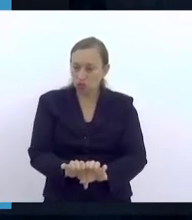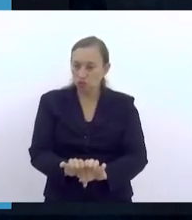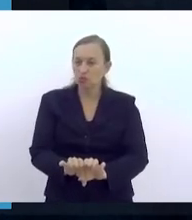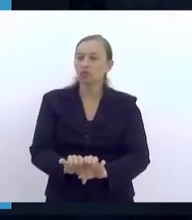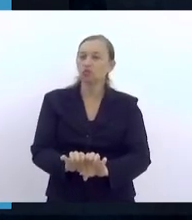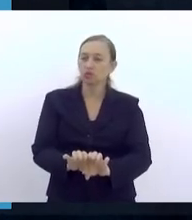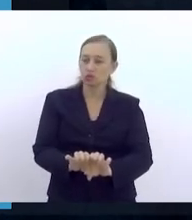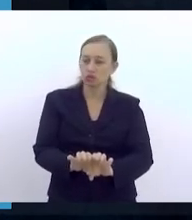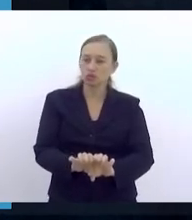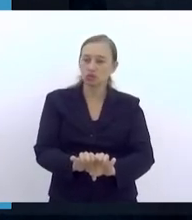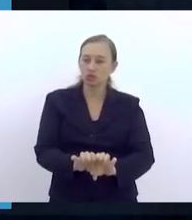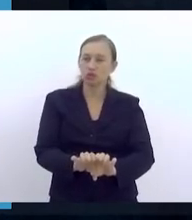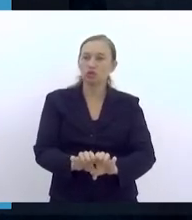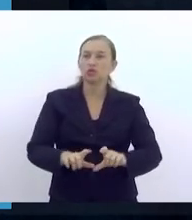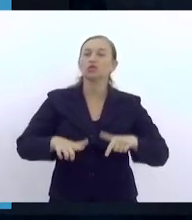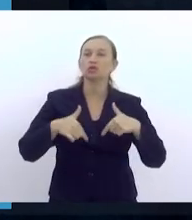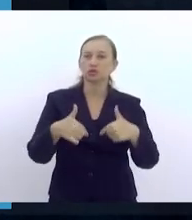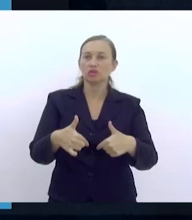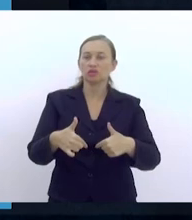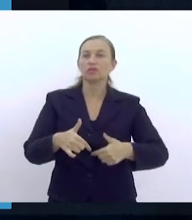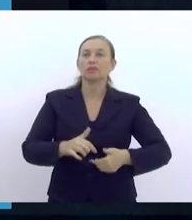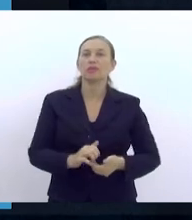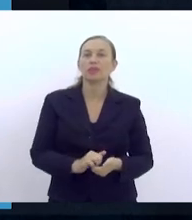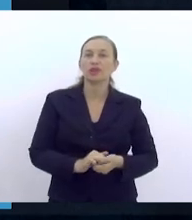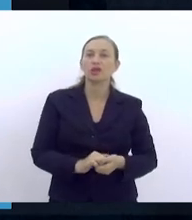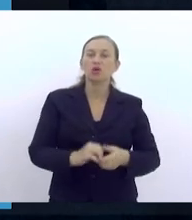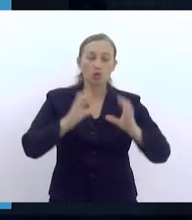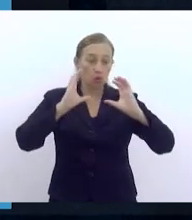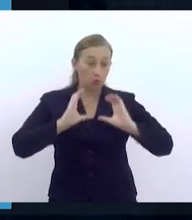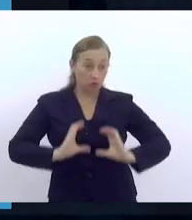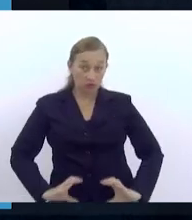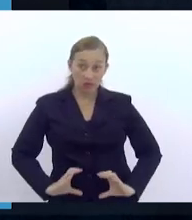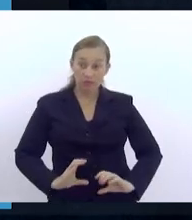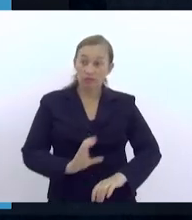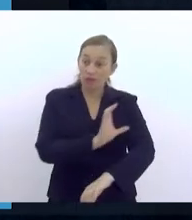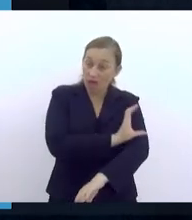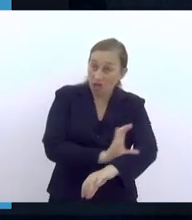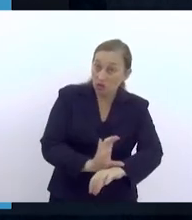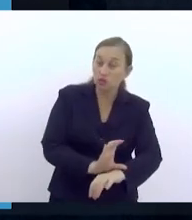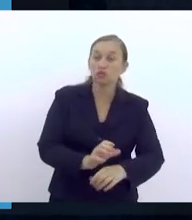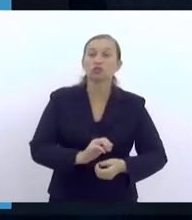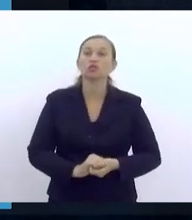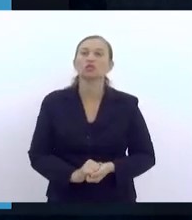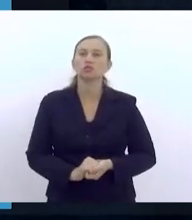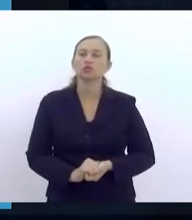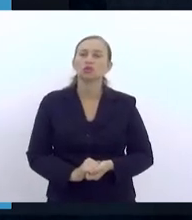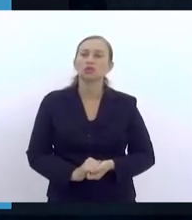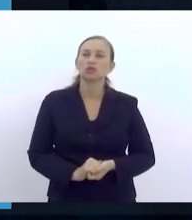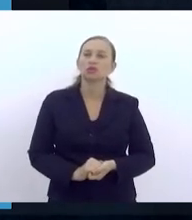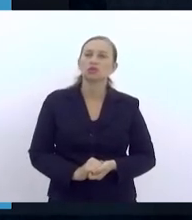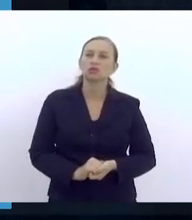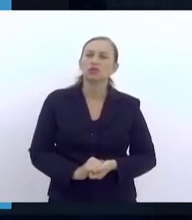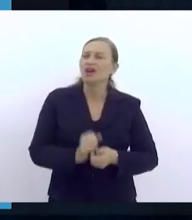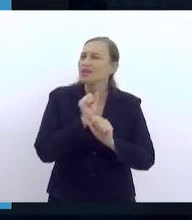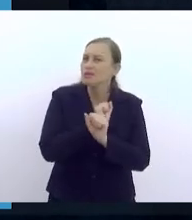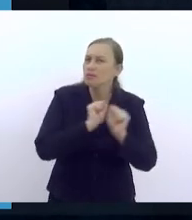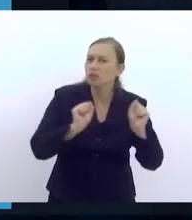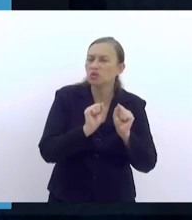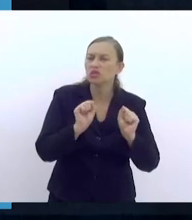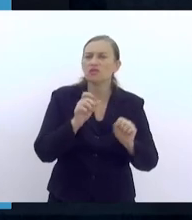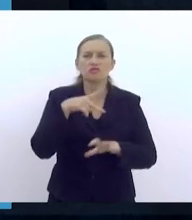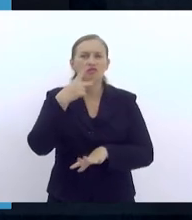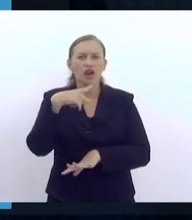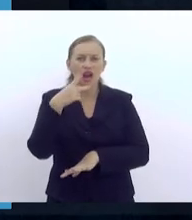modificações de relações, de ética, de comportamento, de relações de poder, é impossível falar